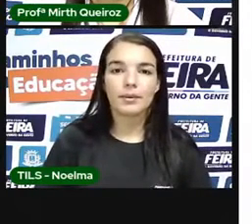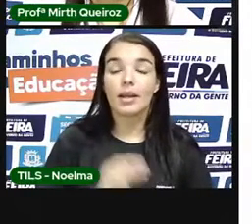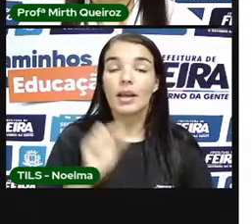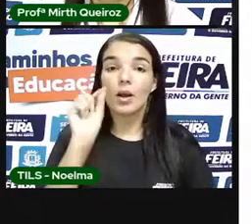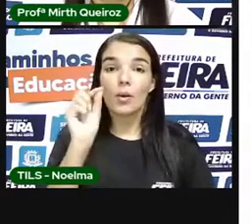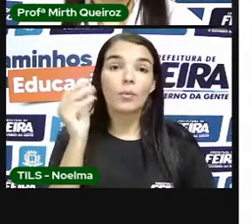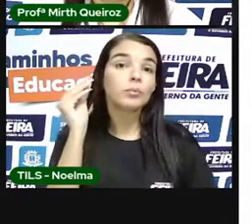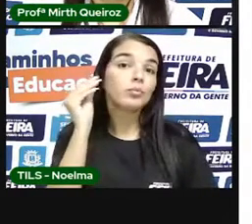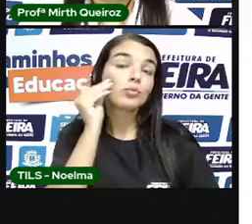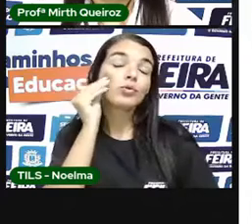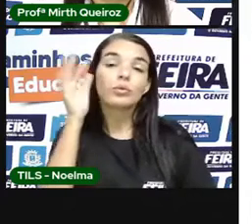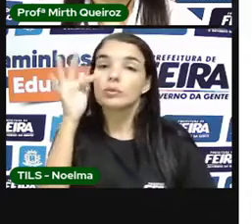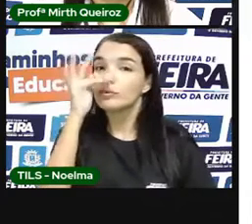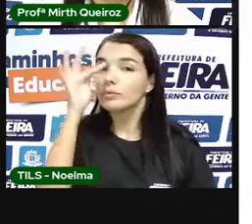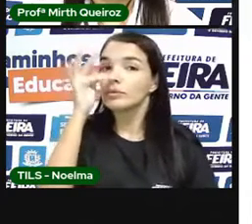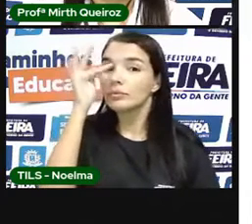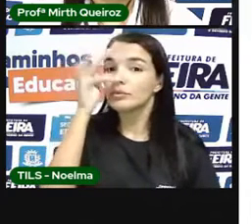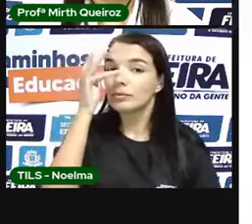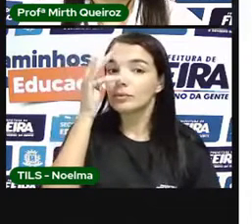-Flor e a Floresta